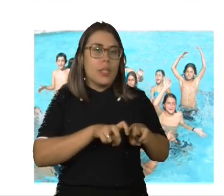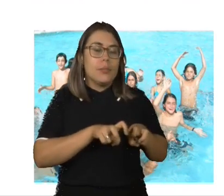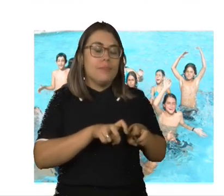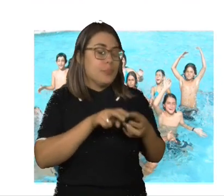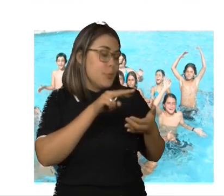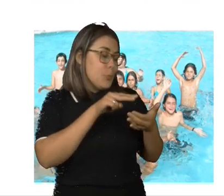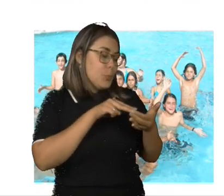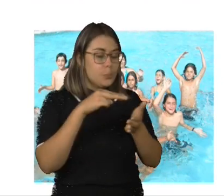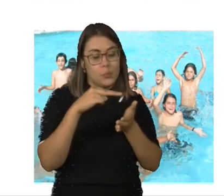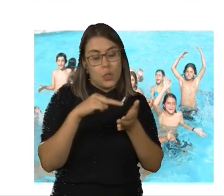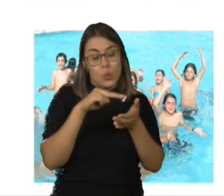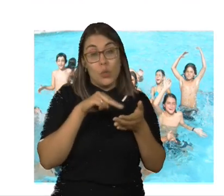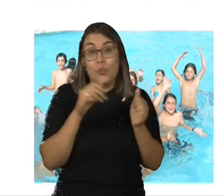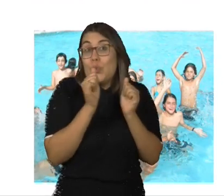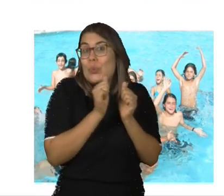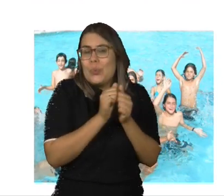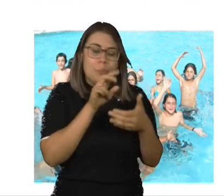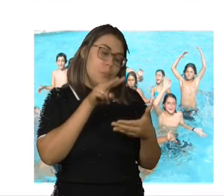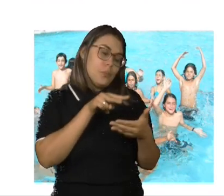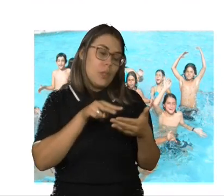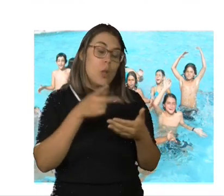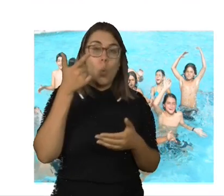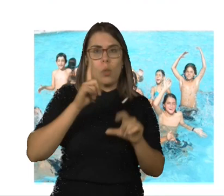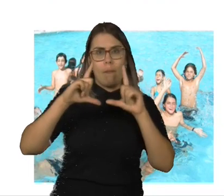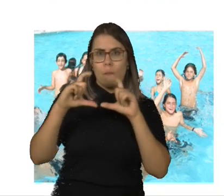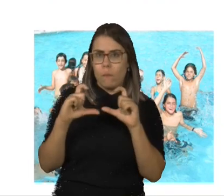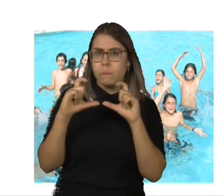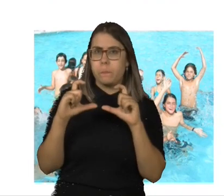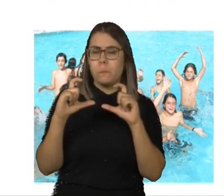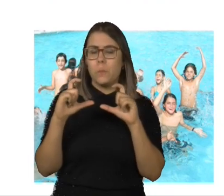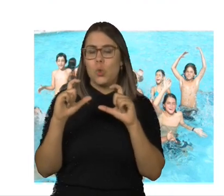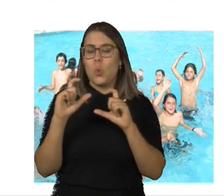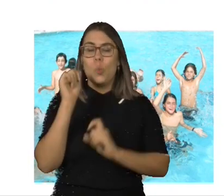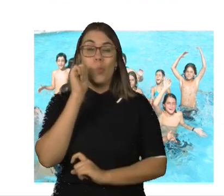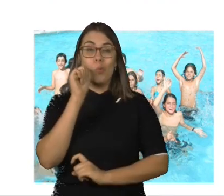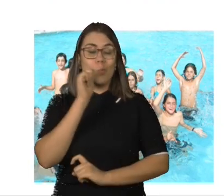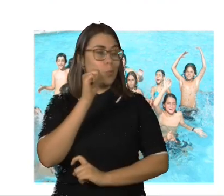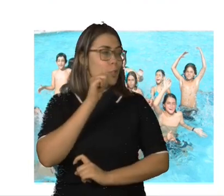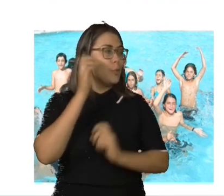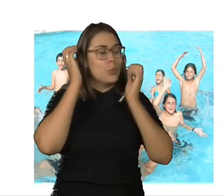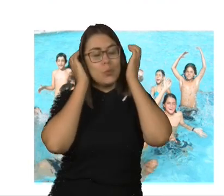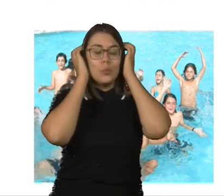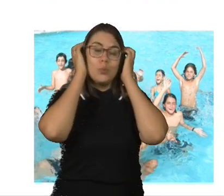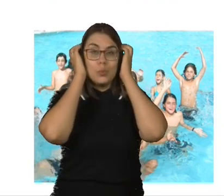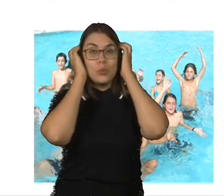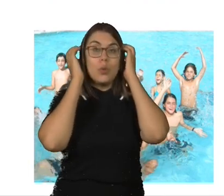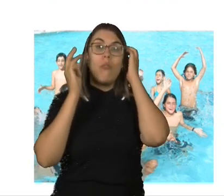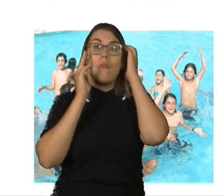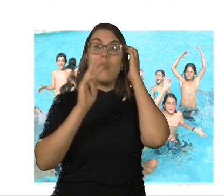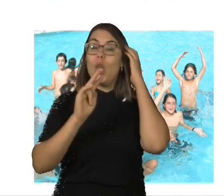estão lendo o mesmo livro. Aqui, na outra foto, uma garota está de fone, olhando para o